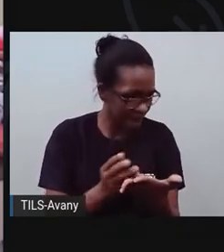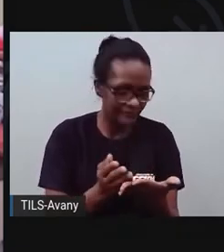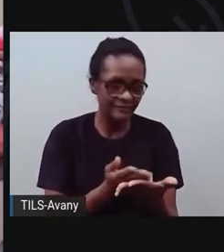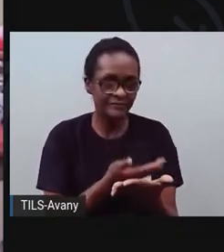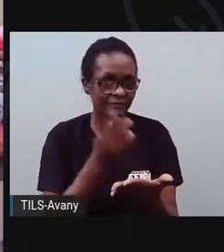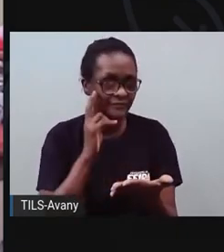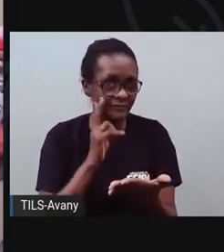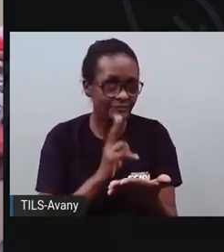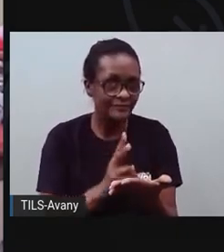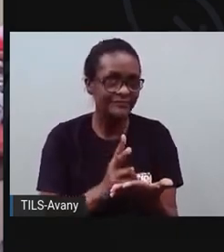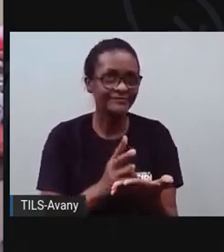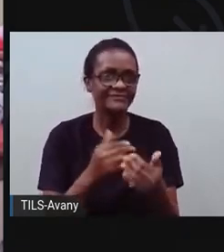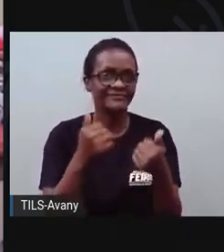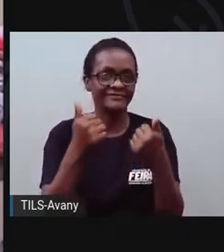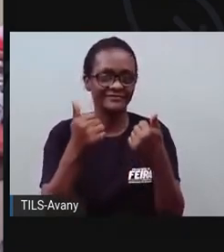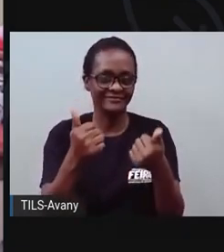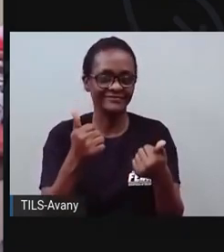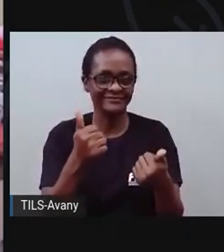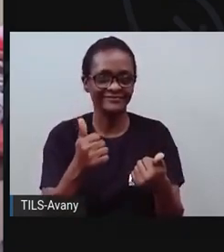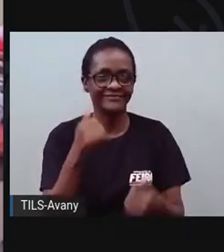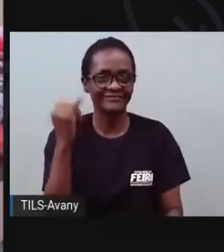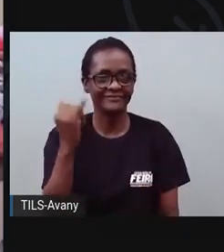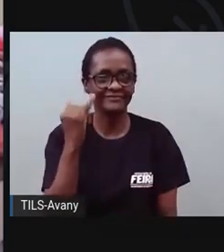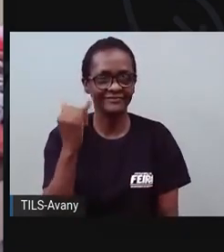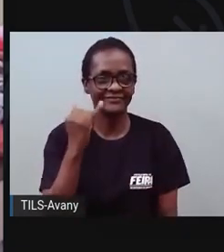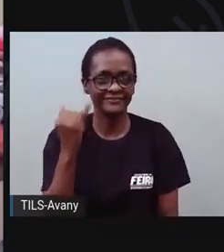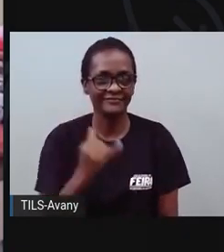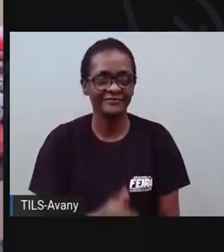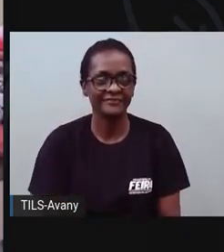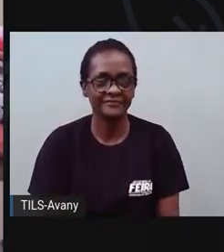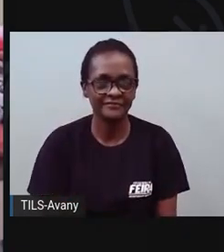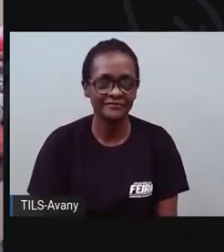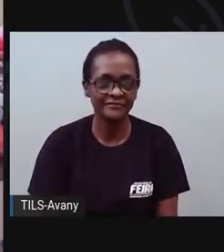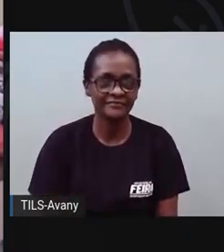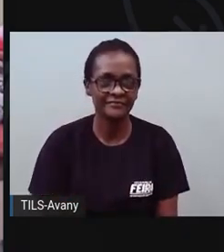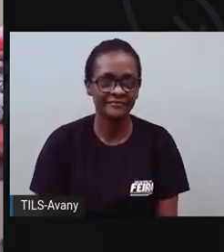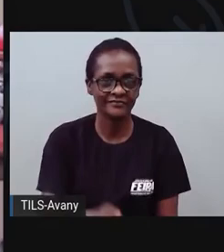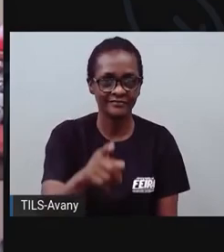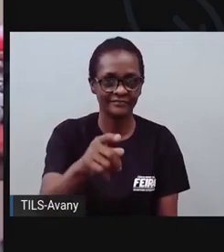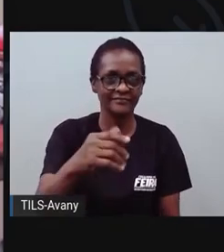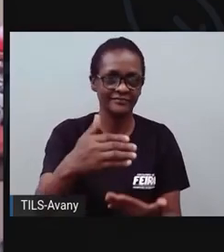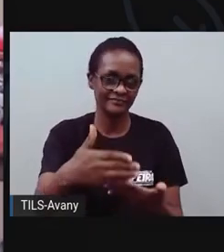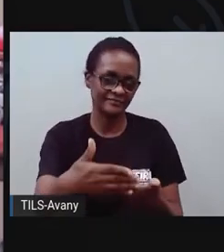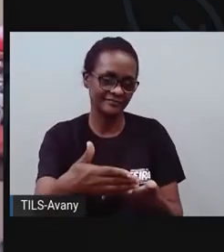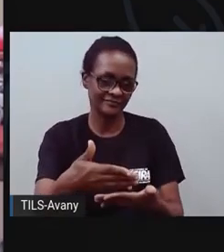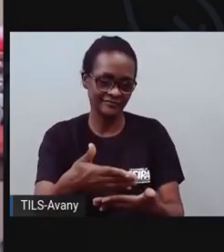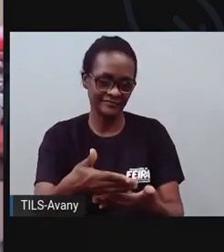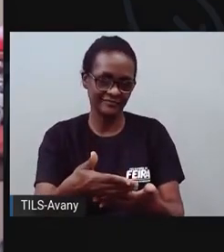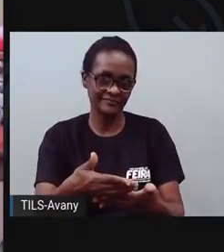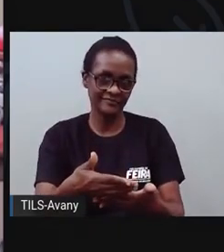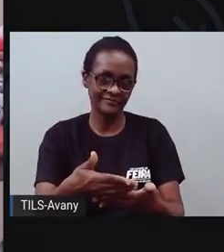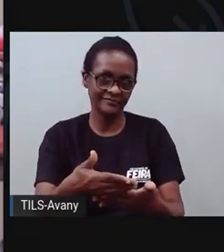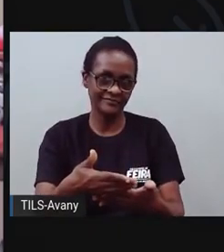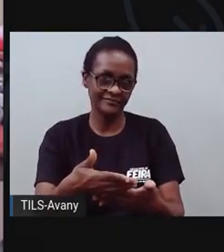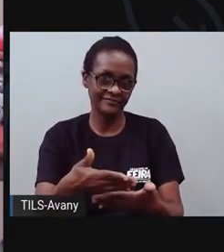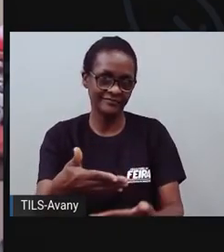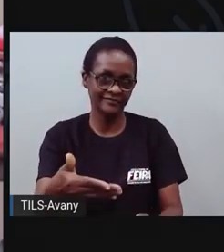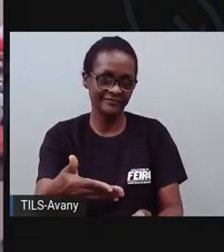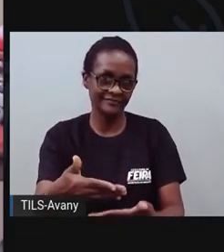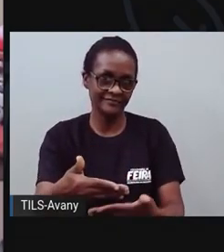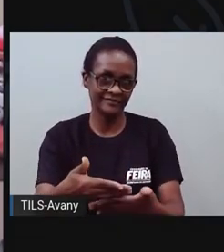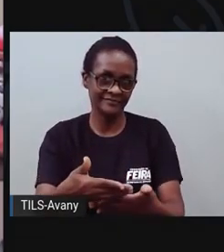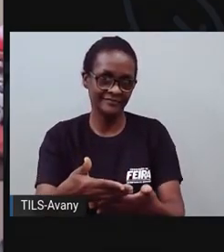outro lutador. Então, inclusive, olha, seria um complemento. Aqui tem alguma informação da notícia? Não.